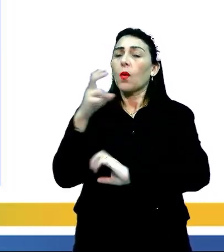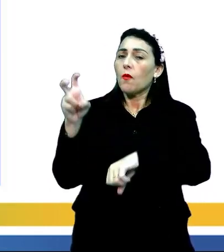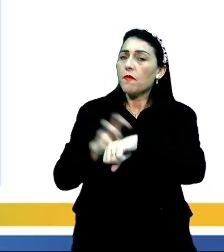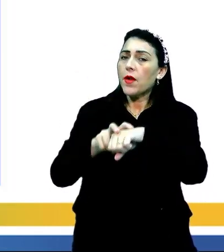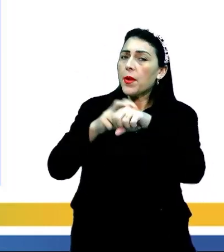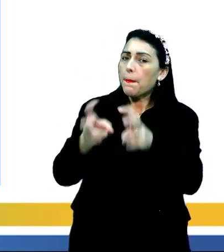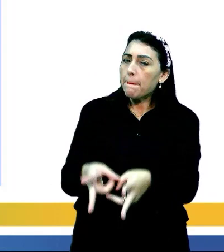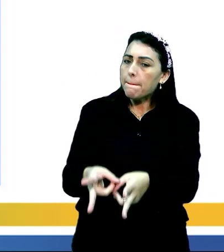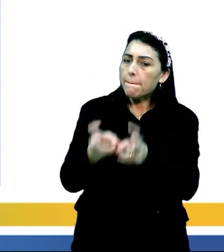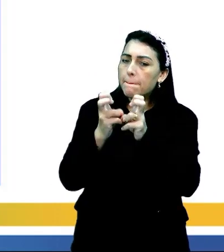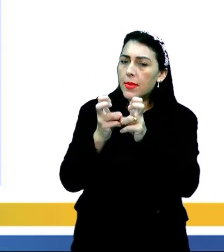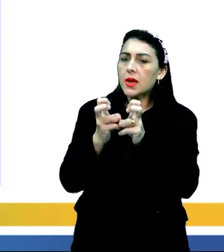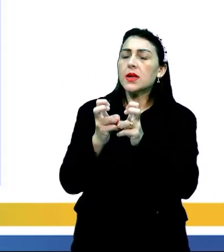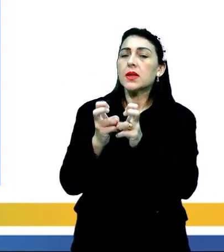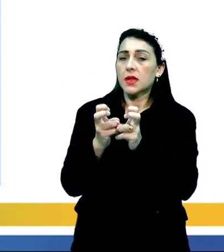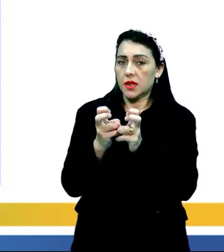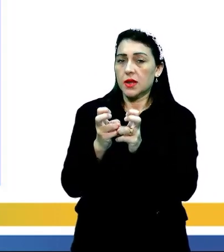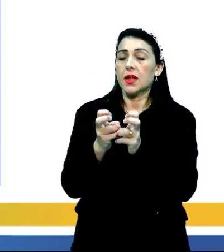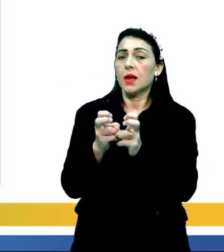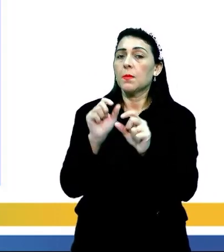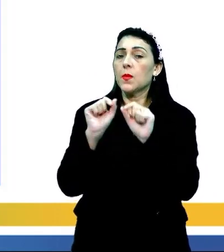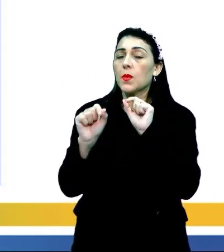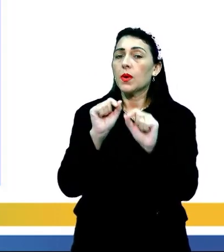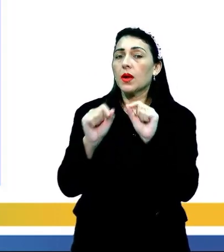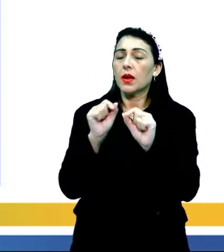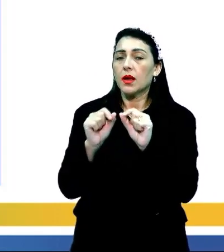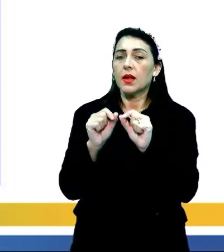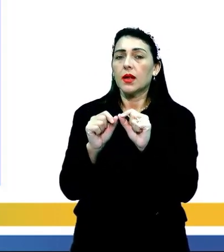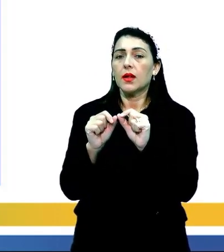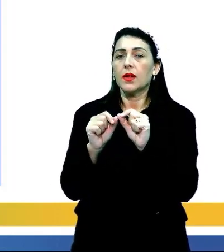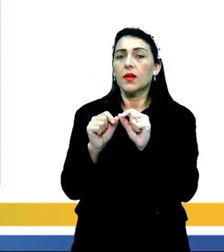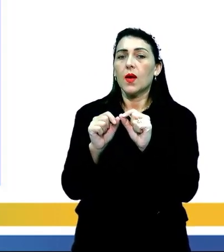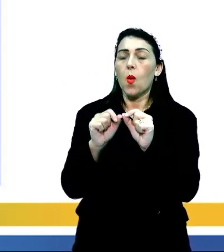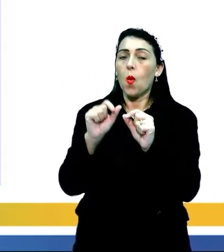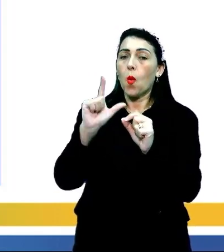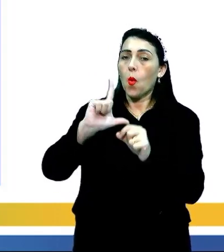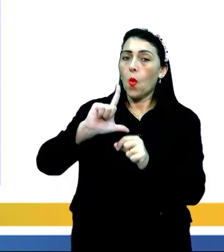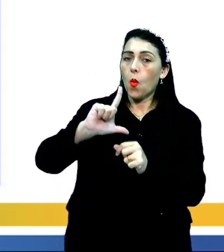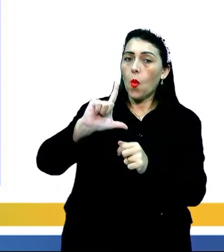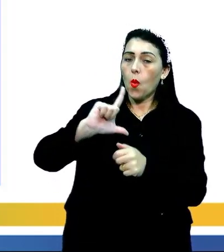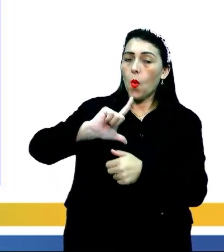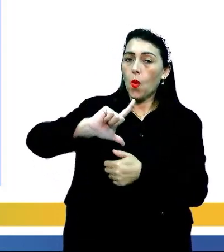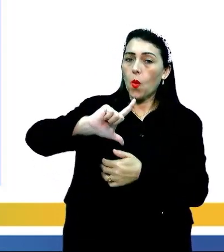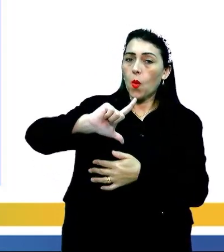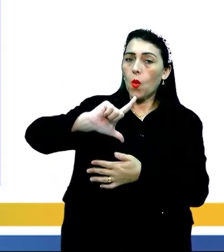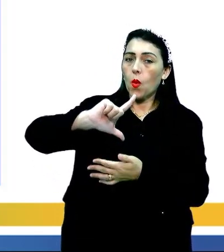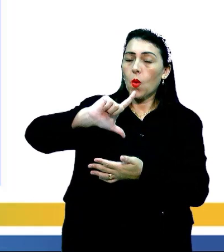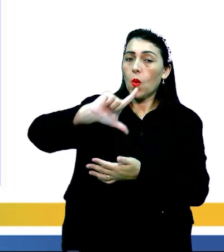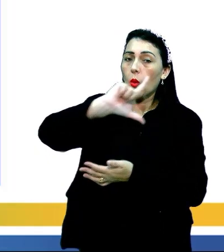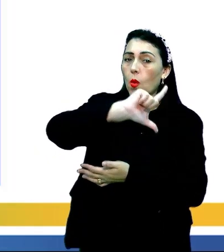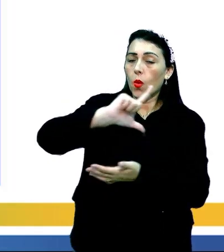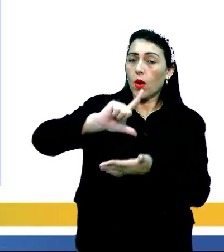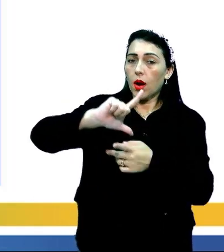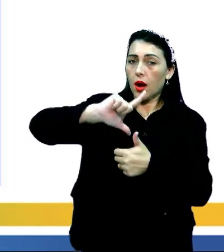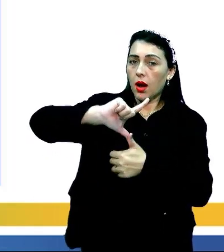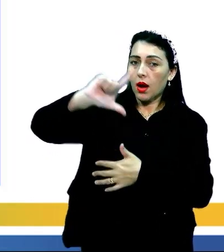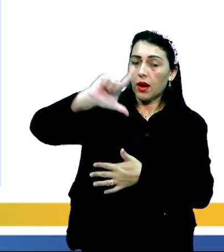gente percebe que a área de ocorrência dele vai desde o litoral brasileiro, lá na porção